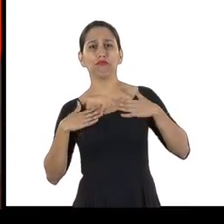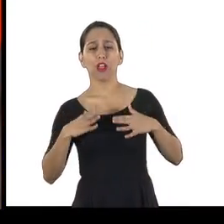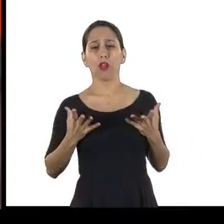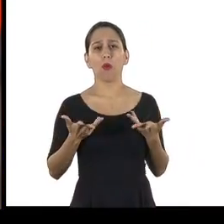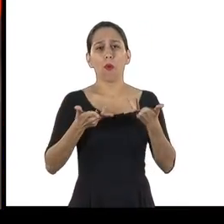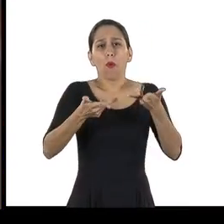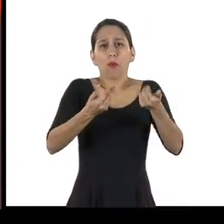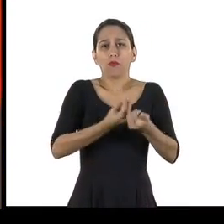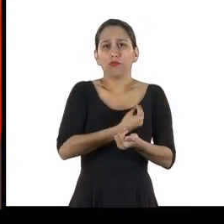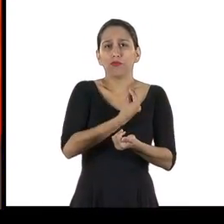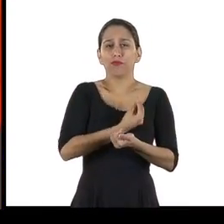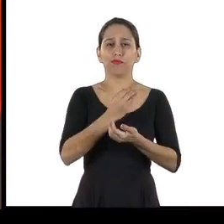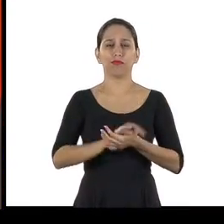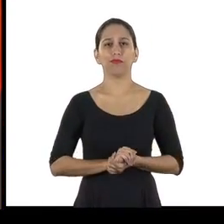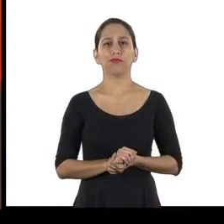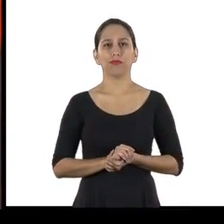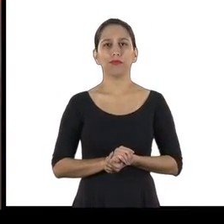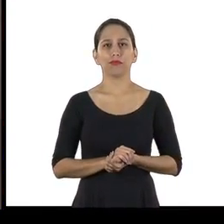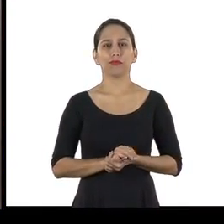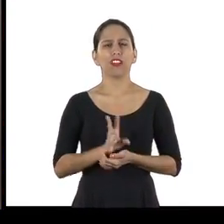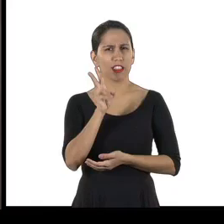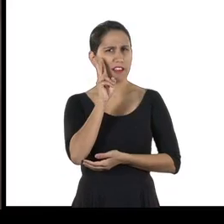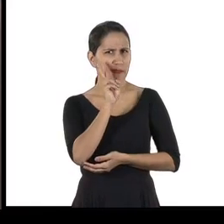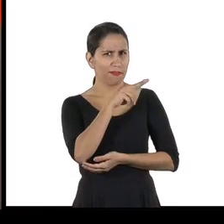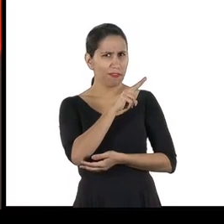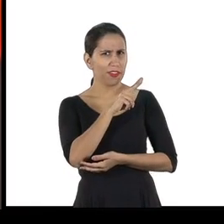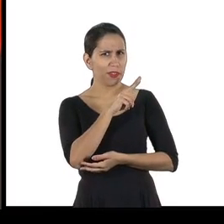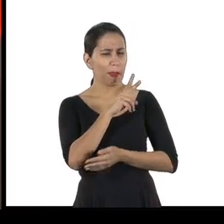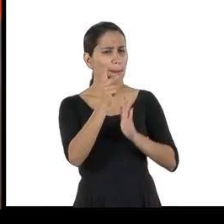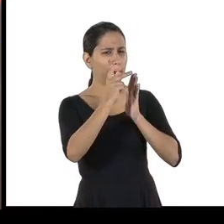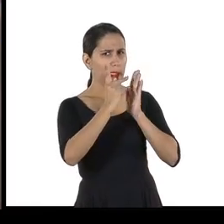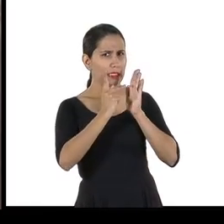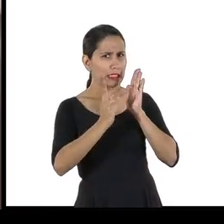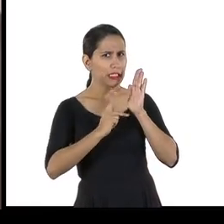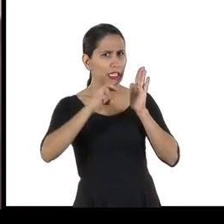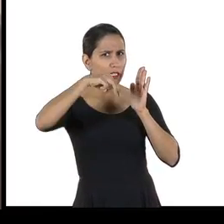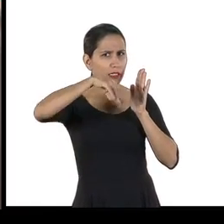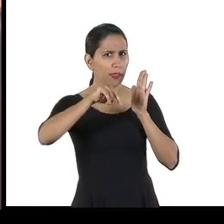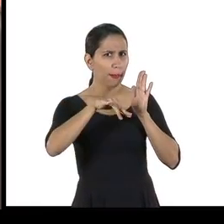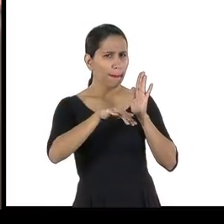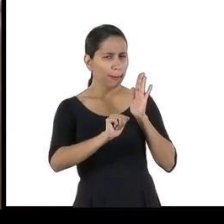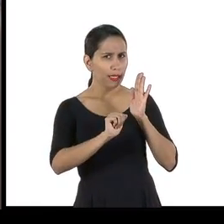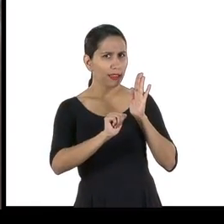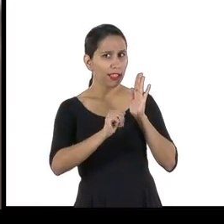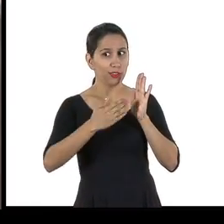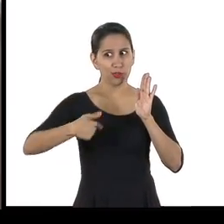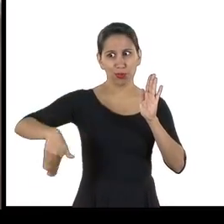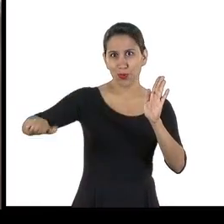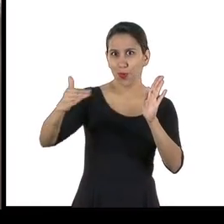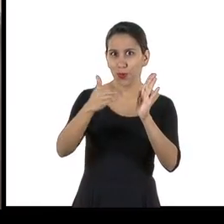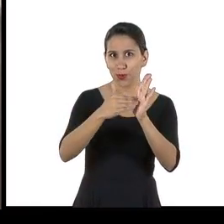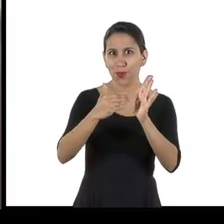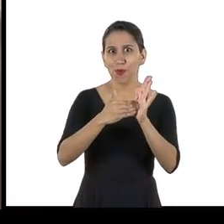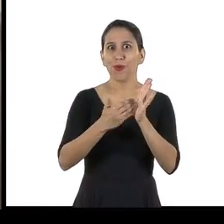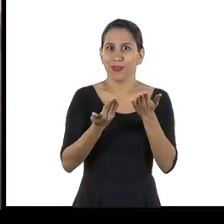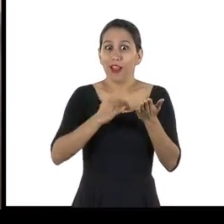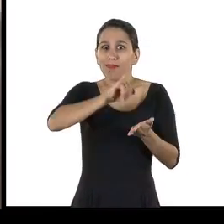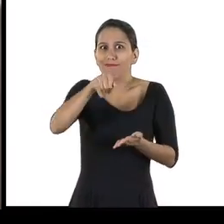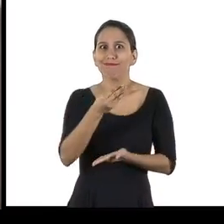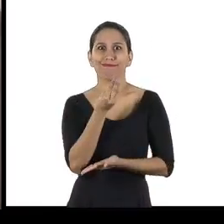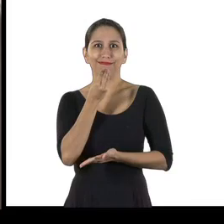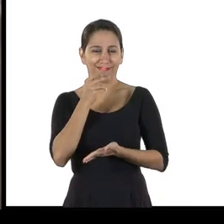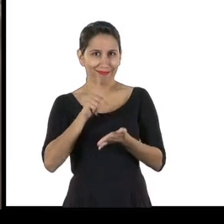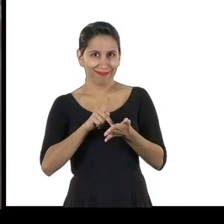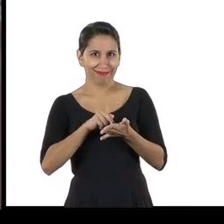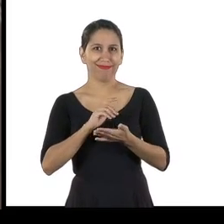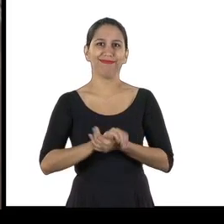Como você viu, planejar o desenvolvimento de uma mina traz benefícios para todos os envolvidos O 100% Seguro fica por aqui,